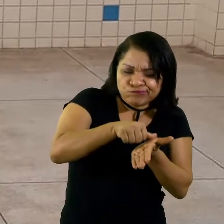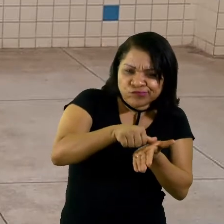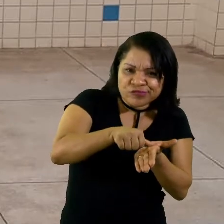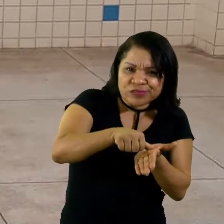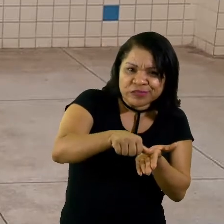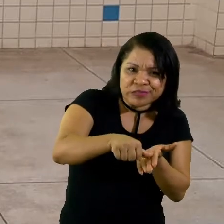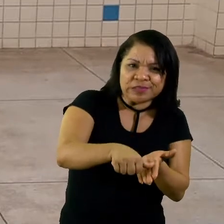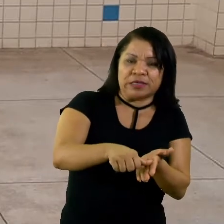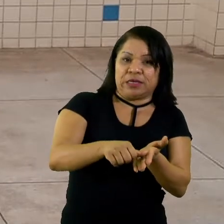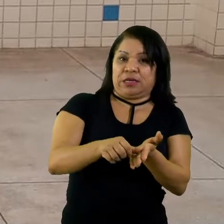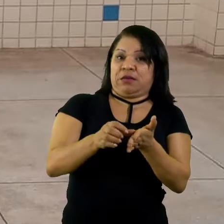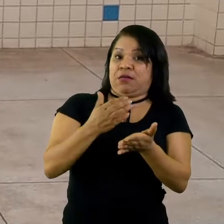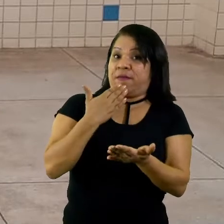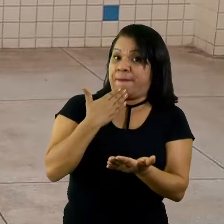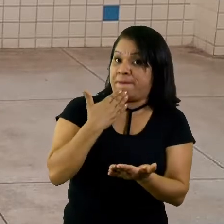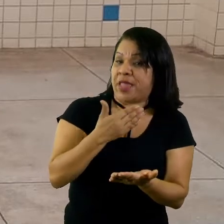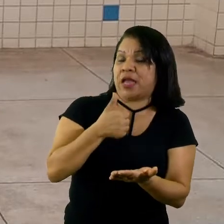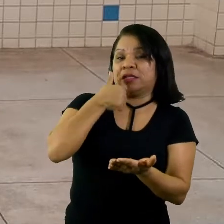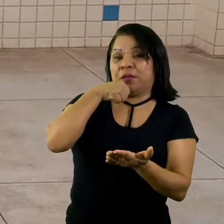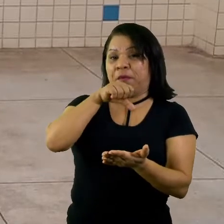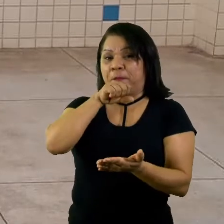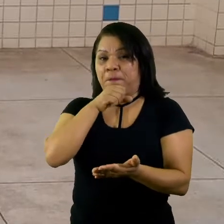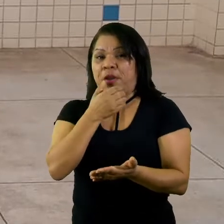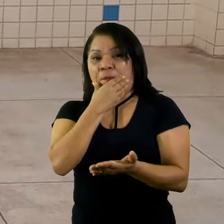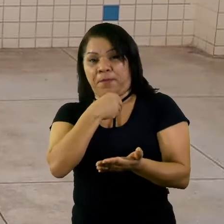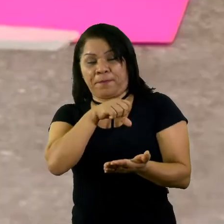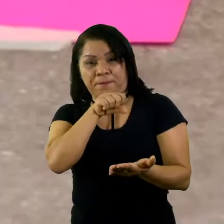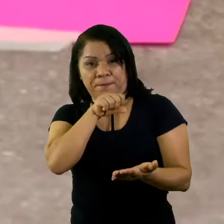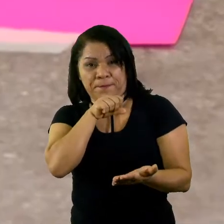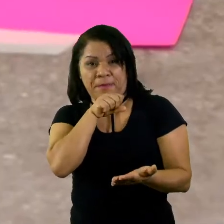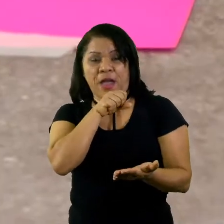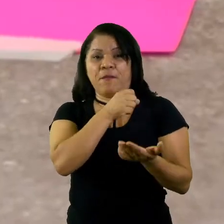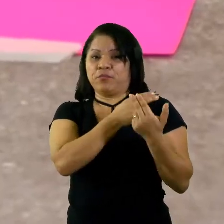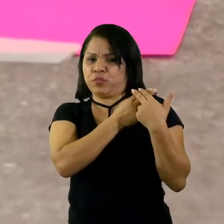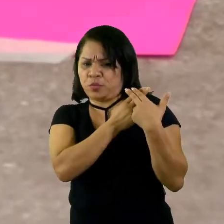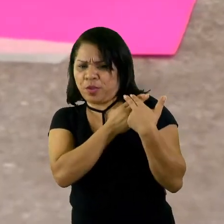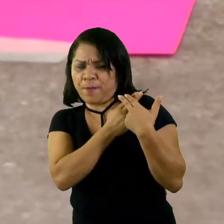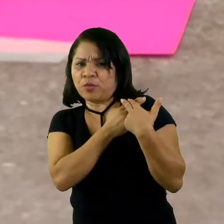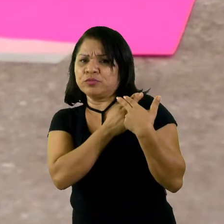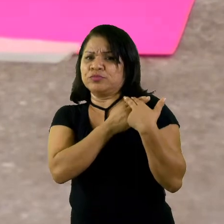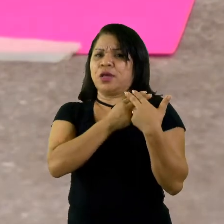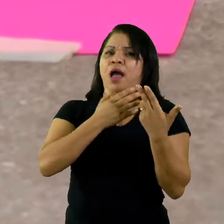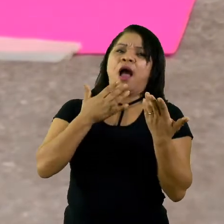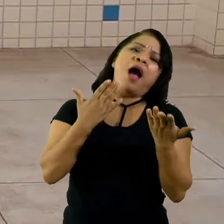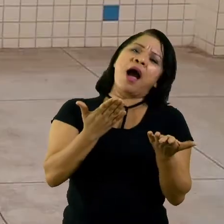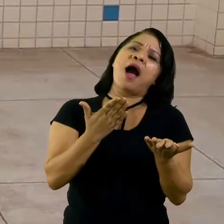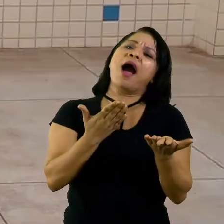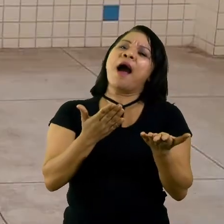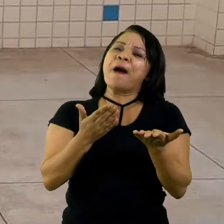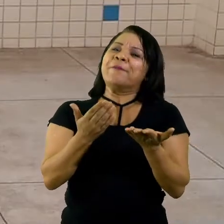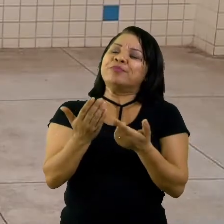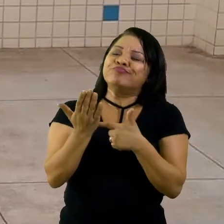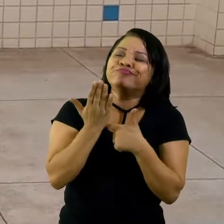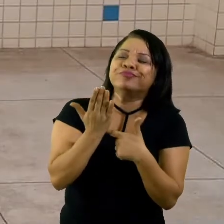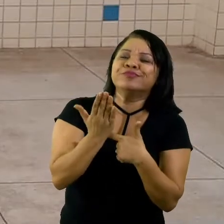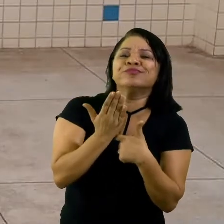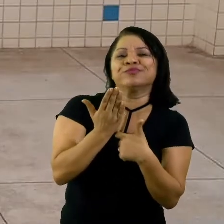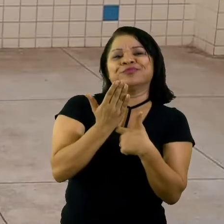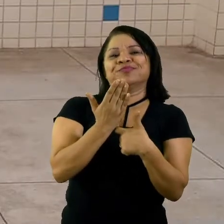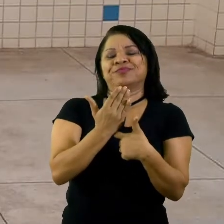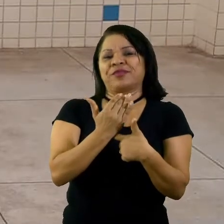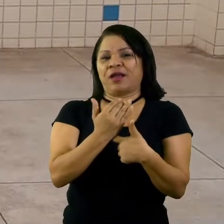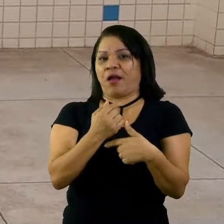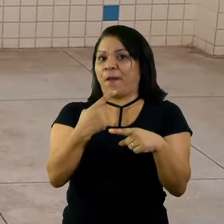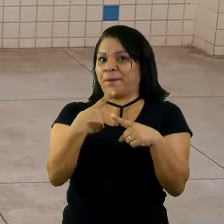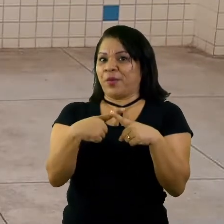Peça para a sua mamãe, para o papai, para o responsável que está te ajudando nessa brincadeira. Porque essa